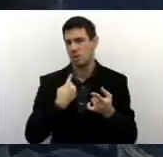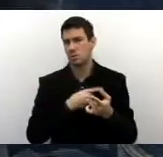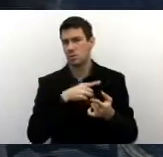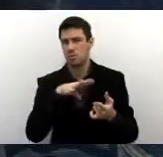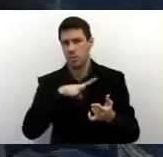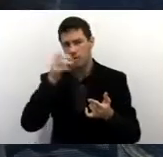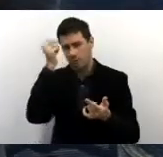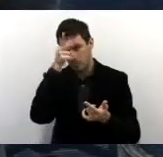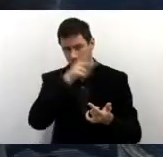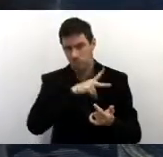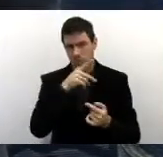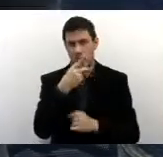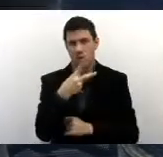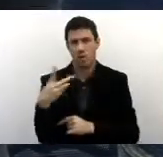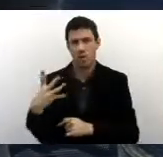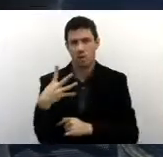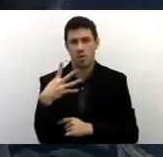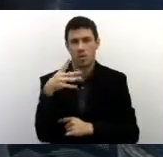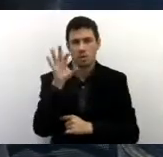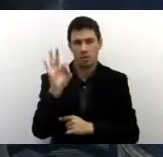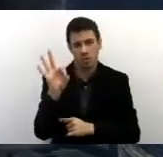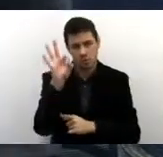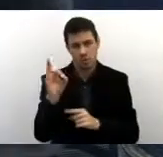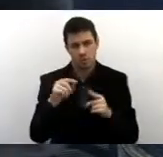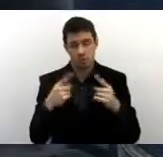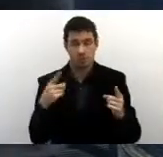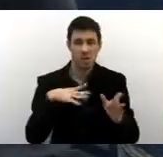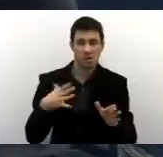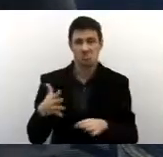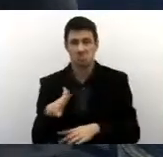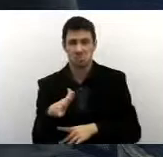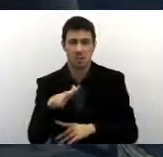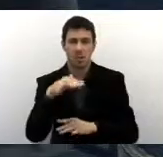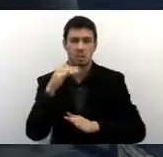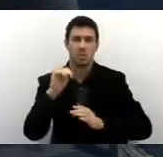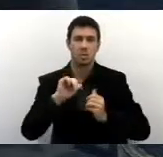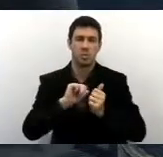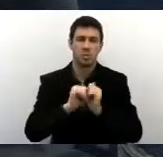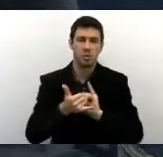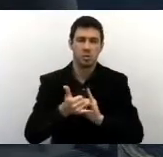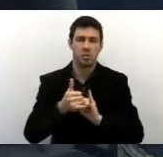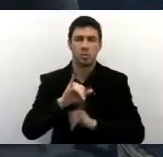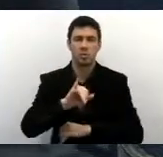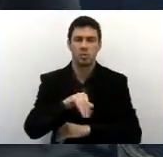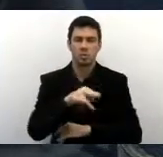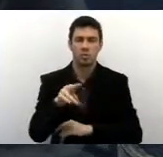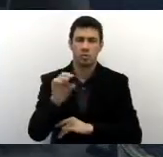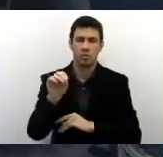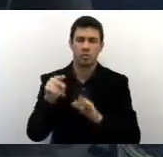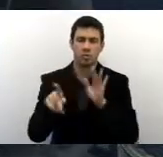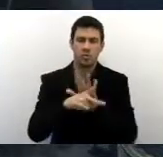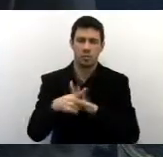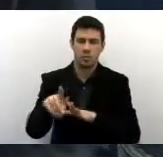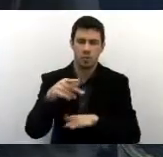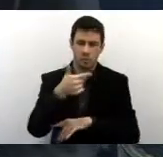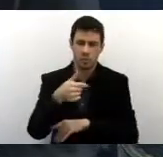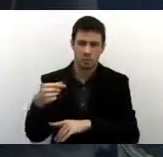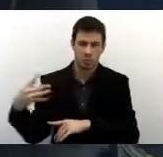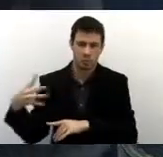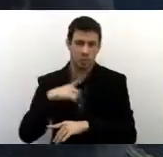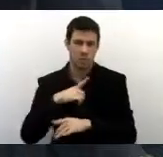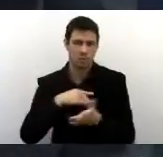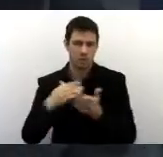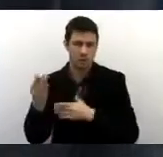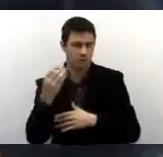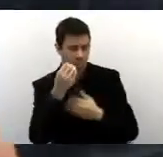expectativa é que para em meados de 2014, no meio do ano, já tenhamos essa inauguração. Obrigada pela sua entrevista, boa audiência.